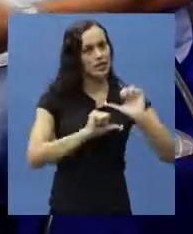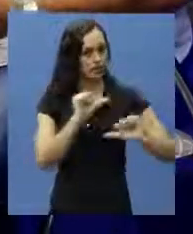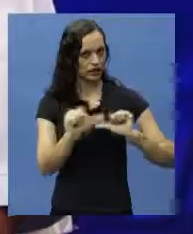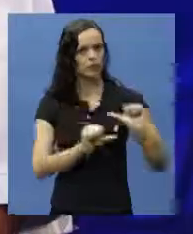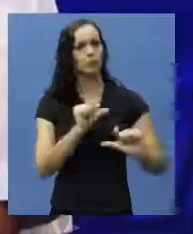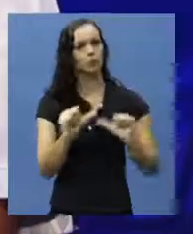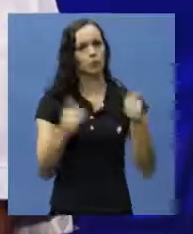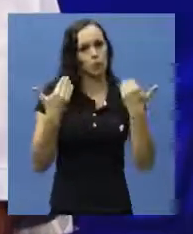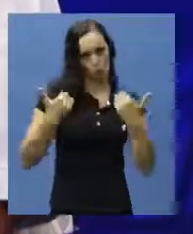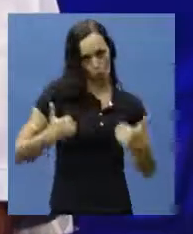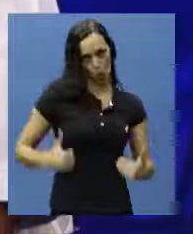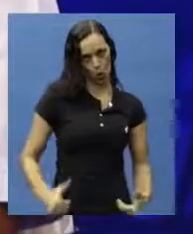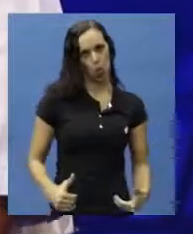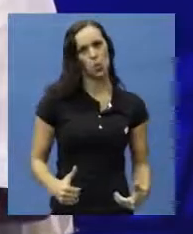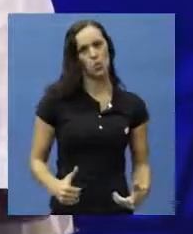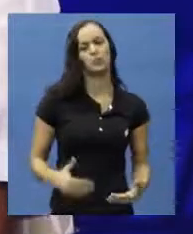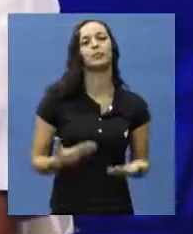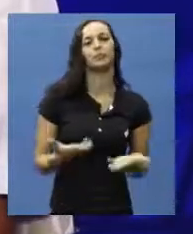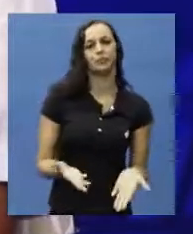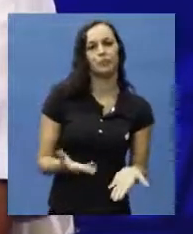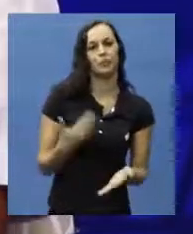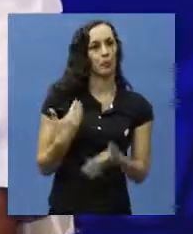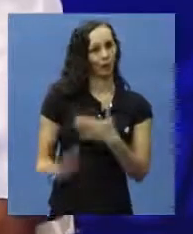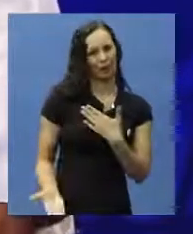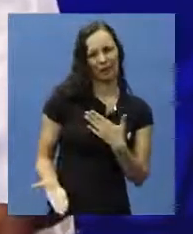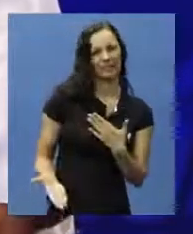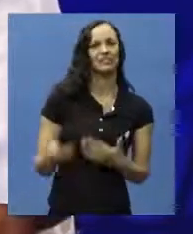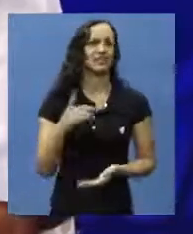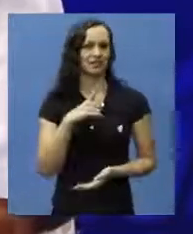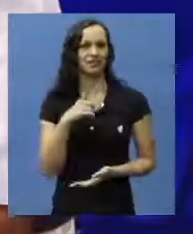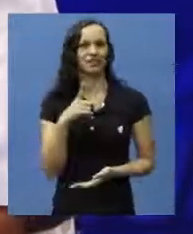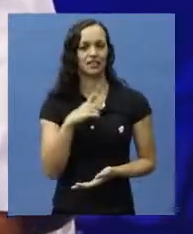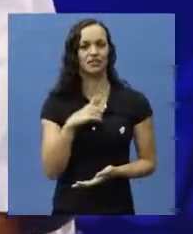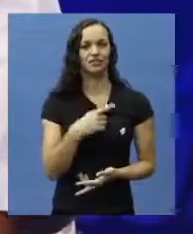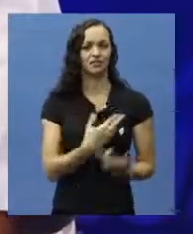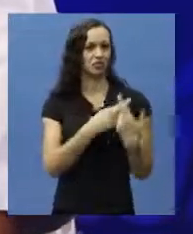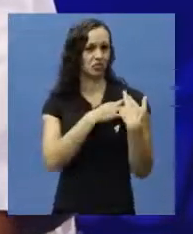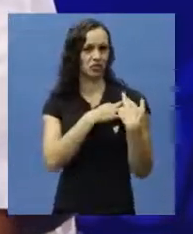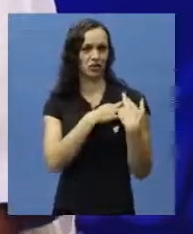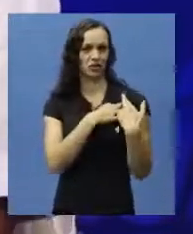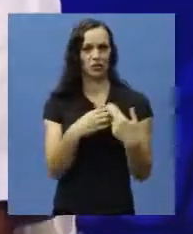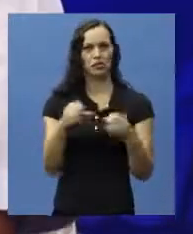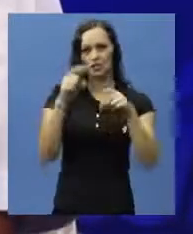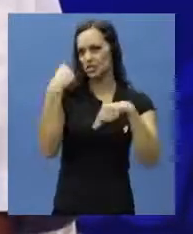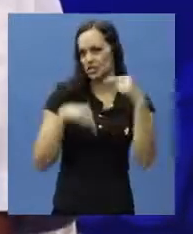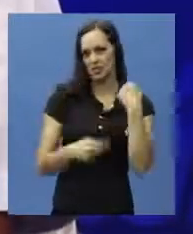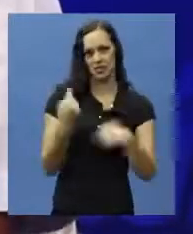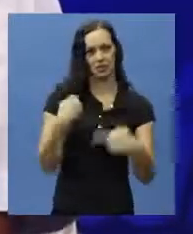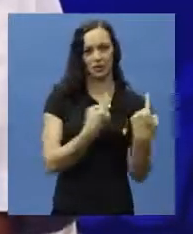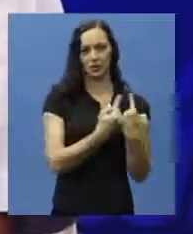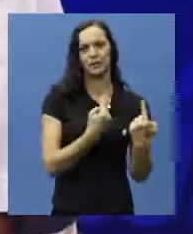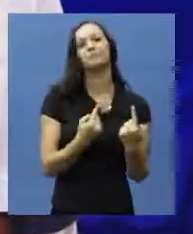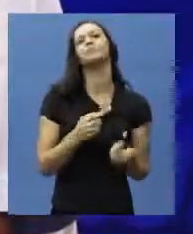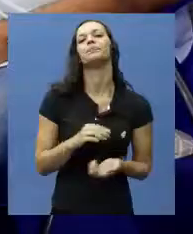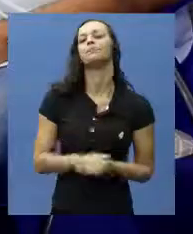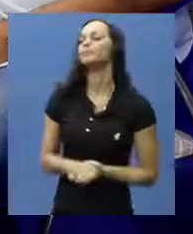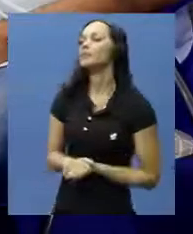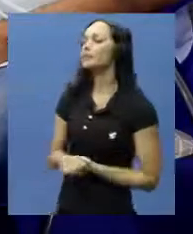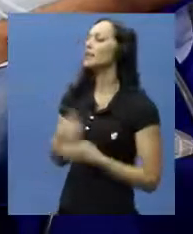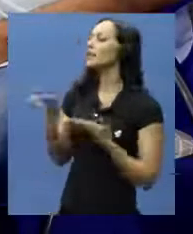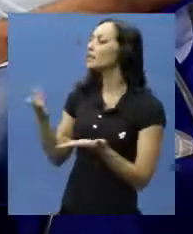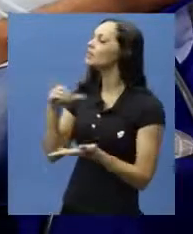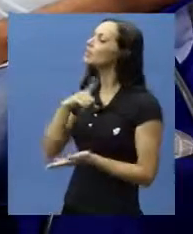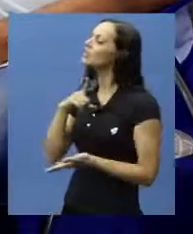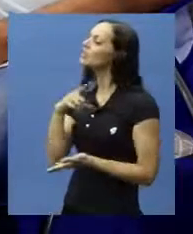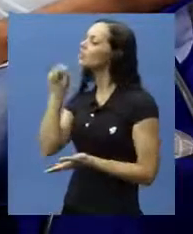transformações do nosso corpo, essas degenerações, essas perdas de funções de cada sistema que eu estou falando aqui agora. E